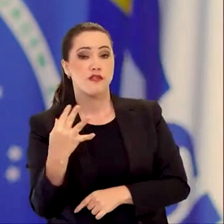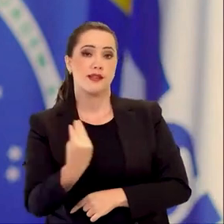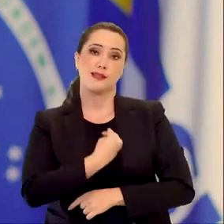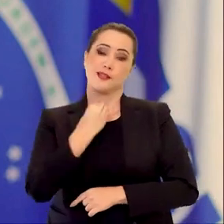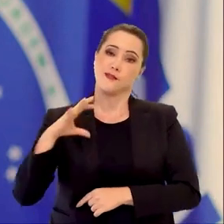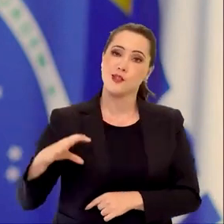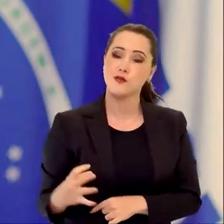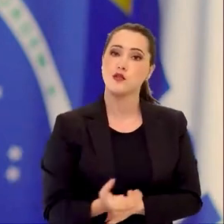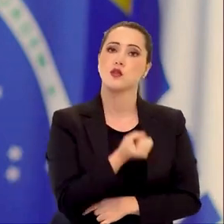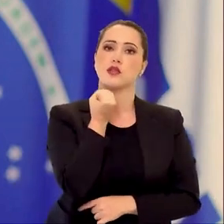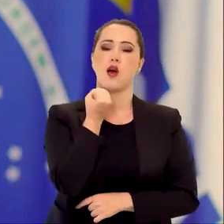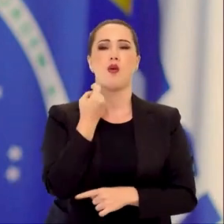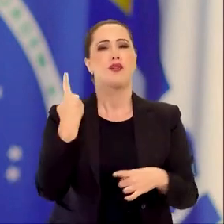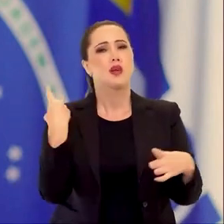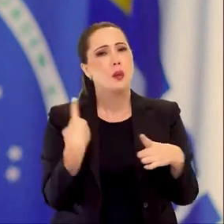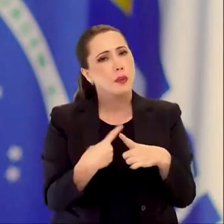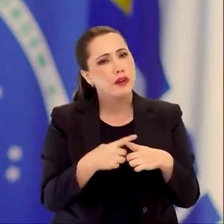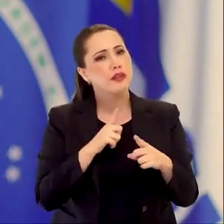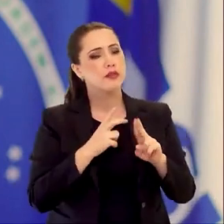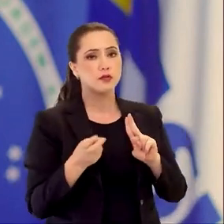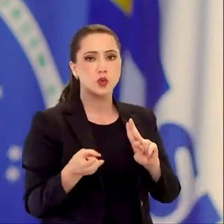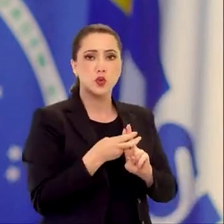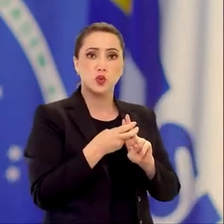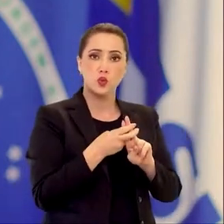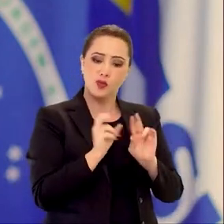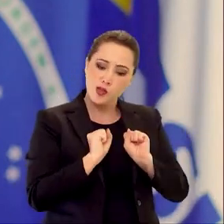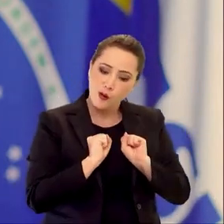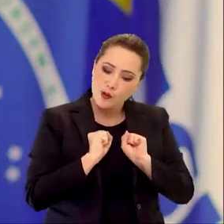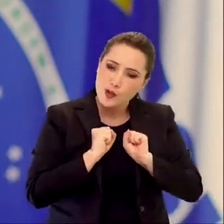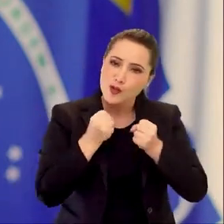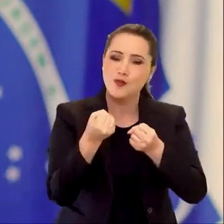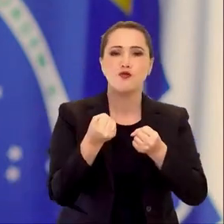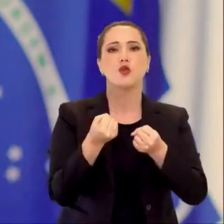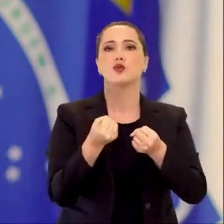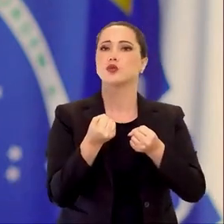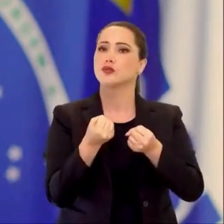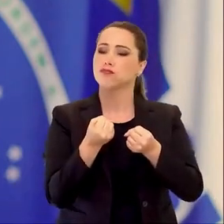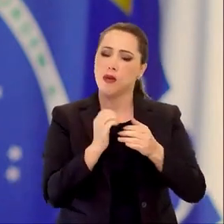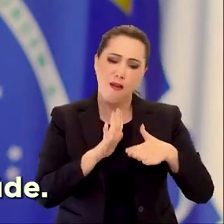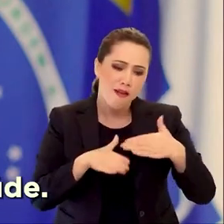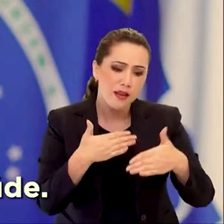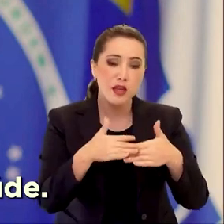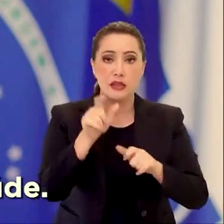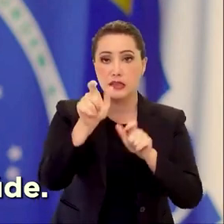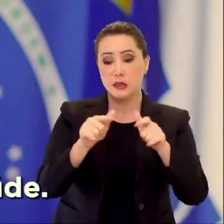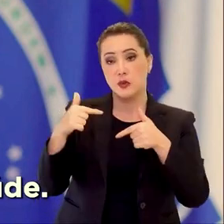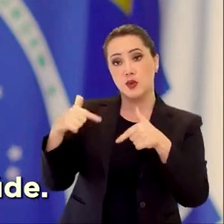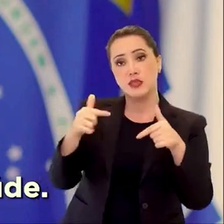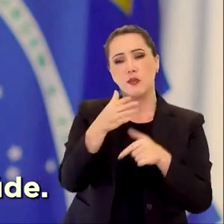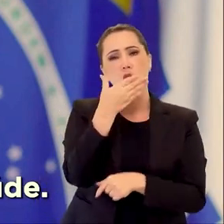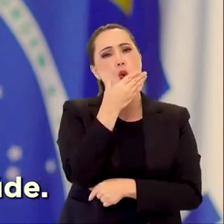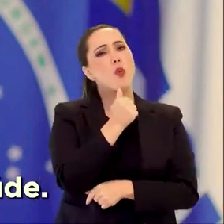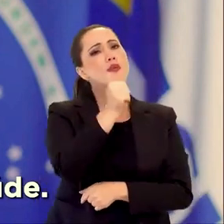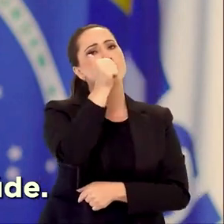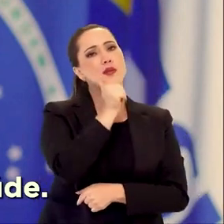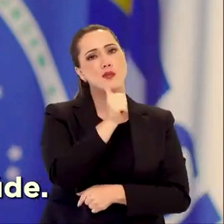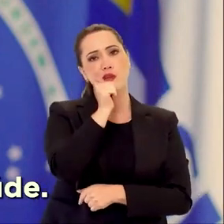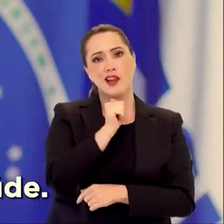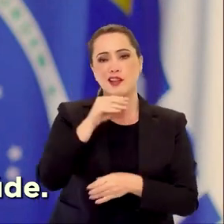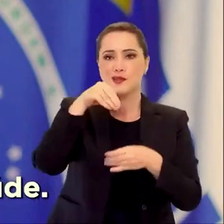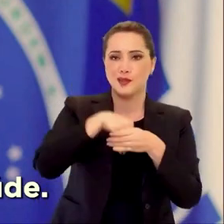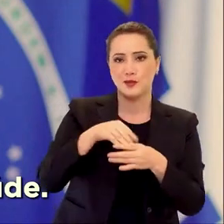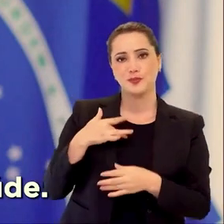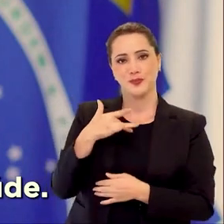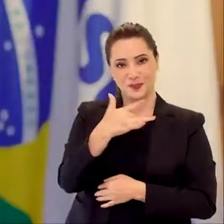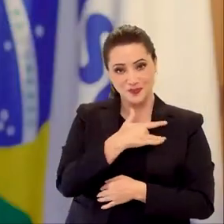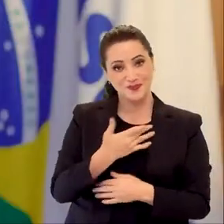vidas foram salvas devido ao SUS e ao esforço sem limite das trabalhadoras e trabalhadores